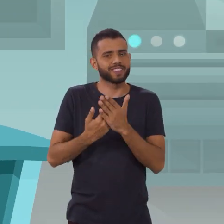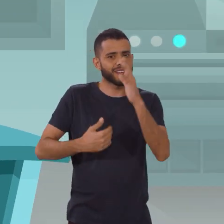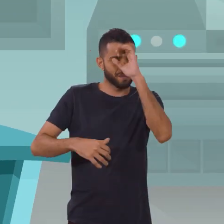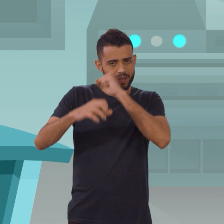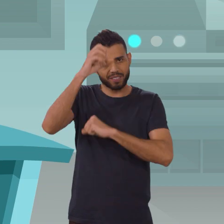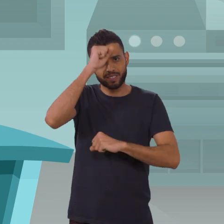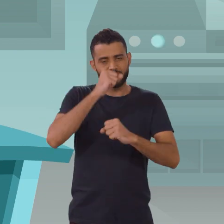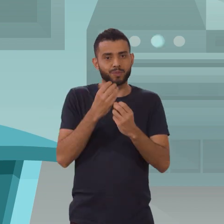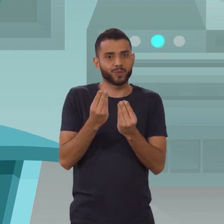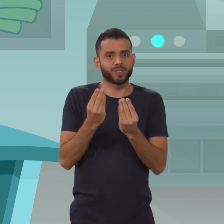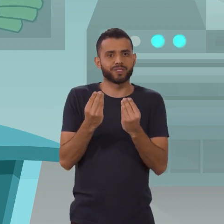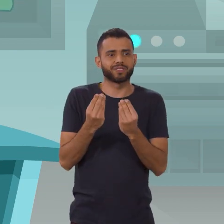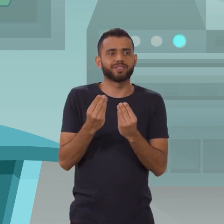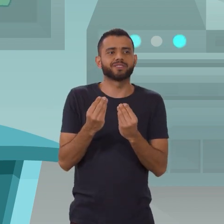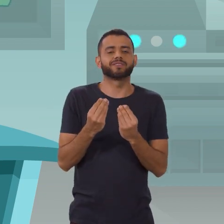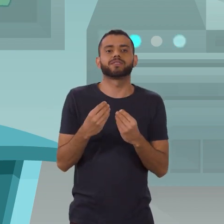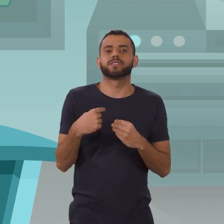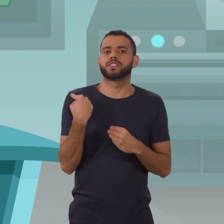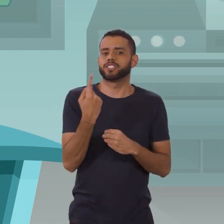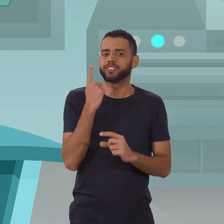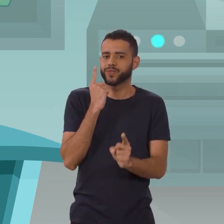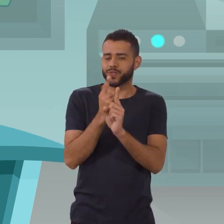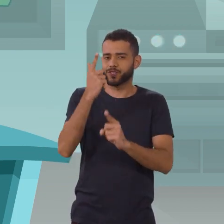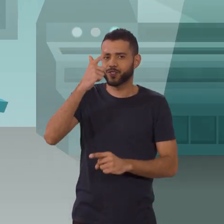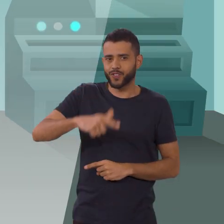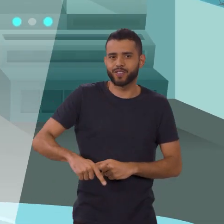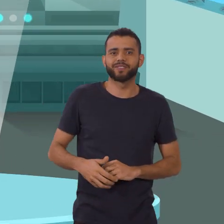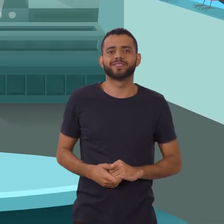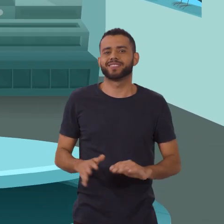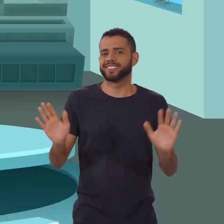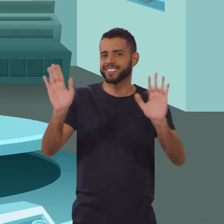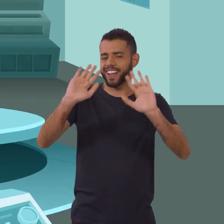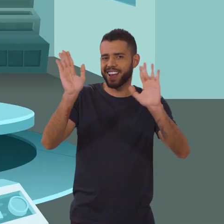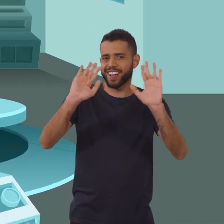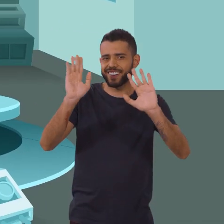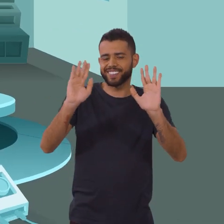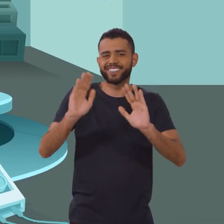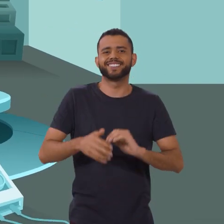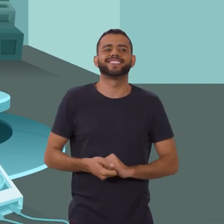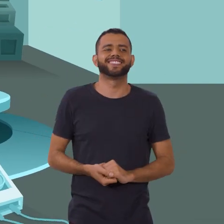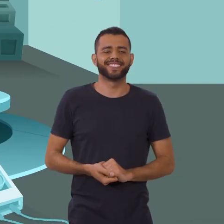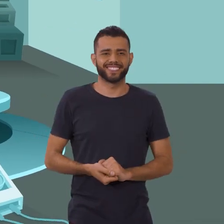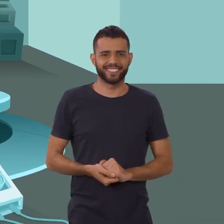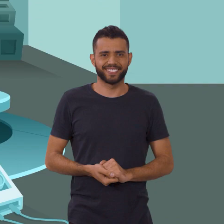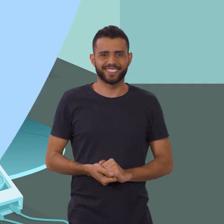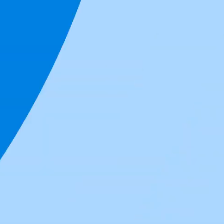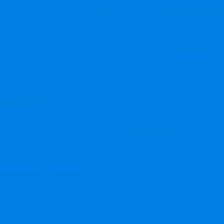aprendendo muito! Logo nos veremos de novo! Até a próxima, galerinha!